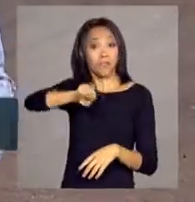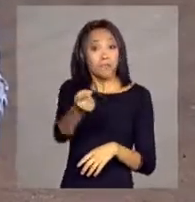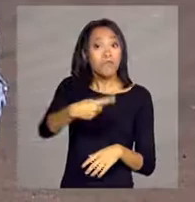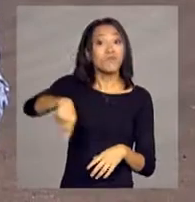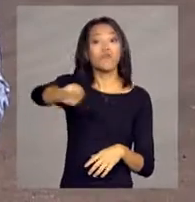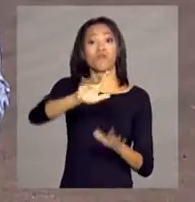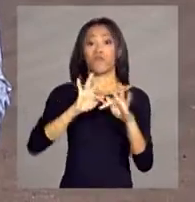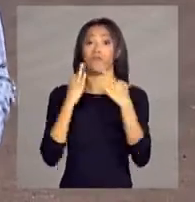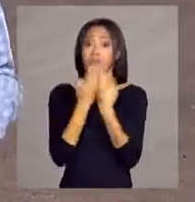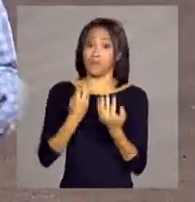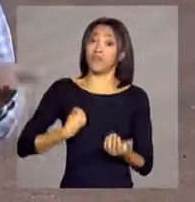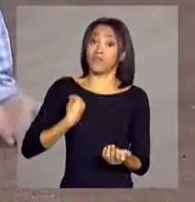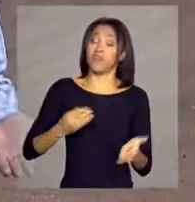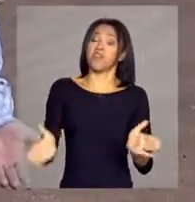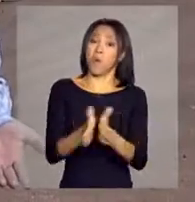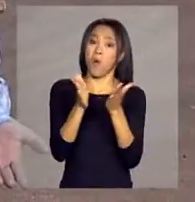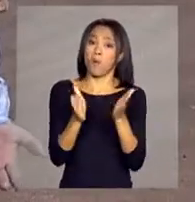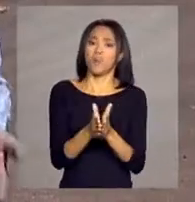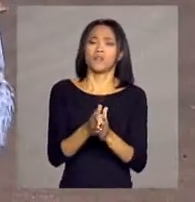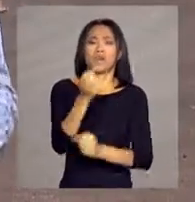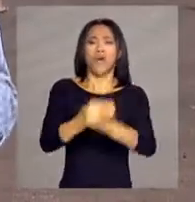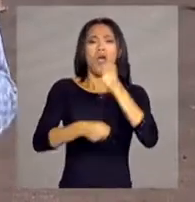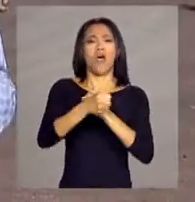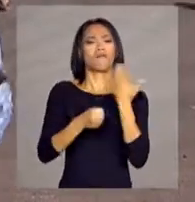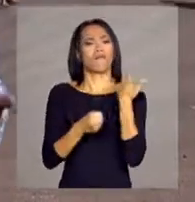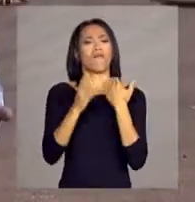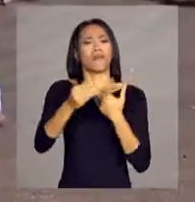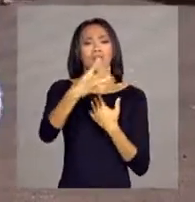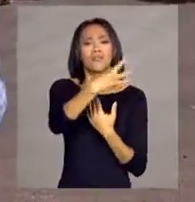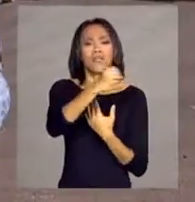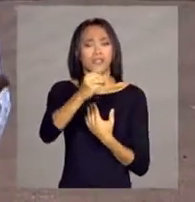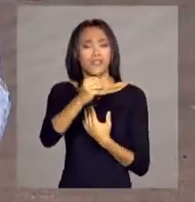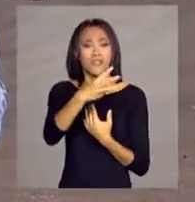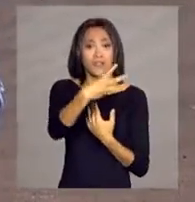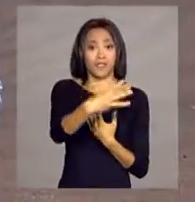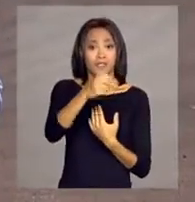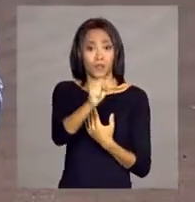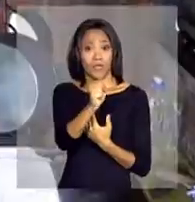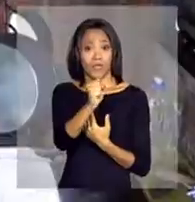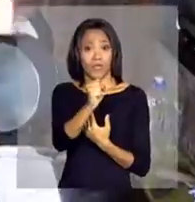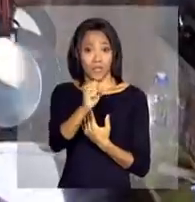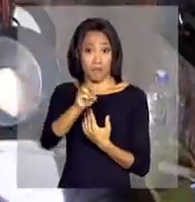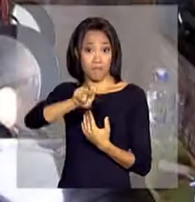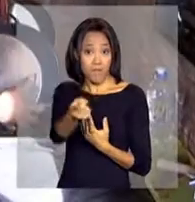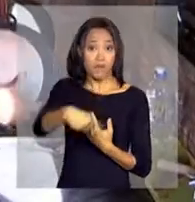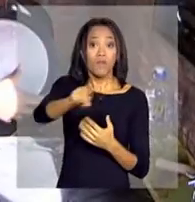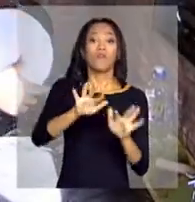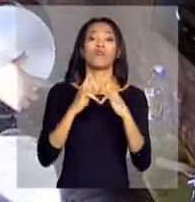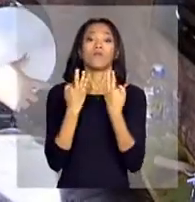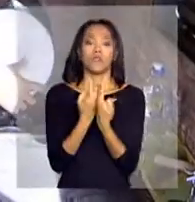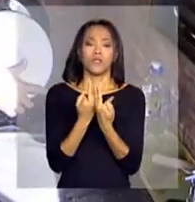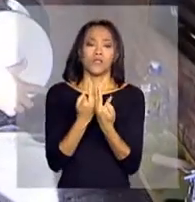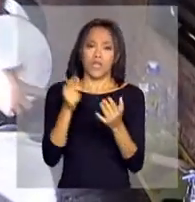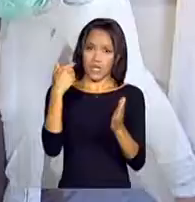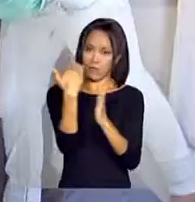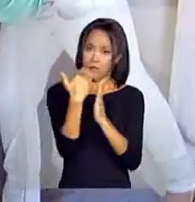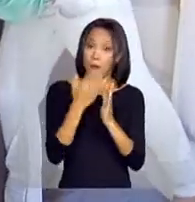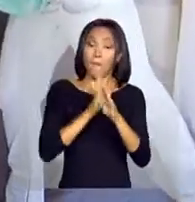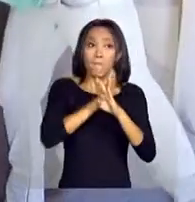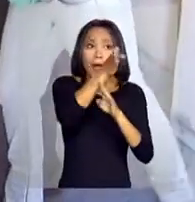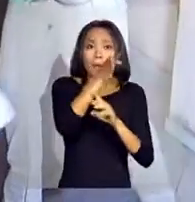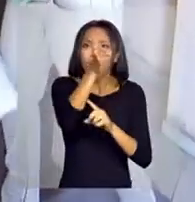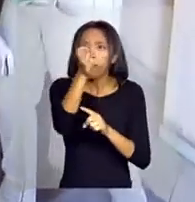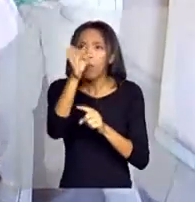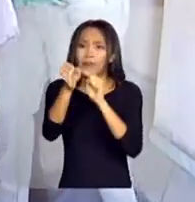viviam nessas condições. Só no ano passado, foram 380 mil famílias. A Busca Ativa se transformou numa